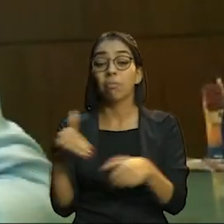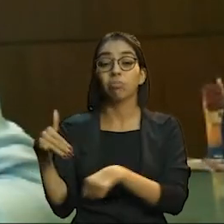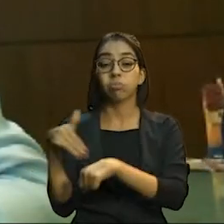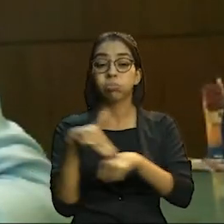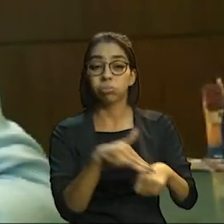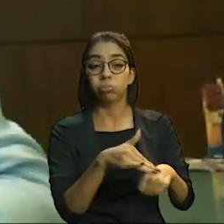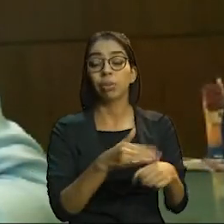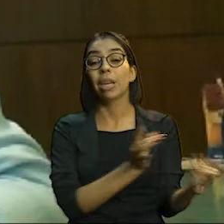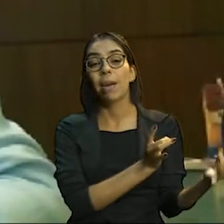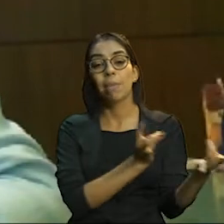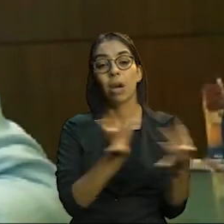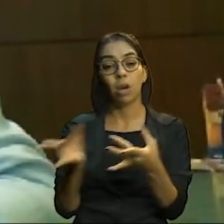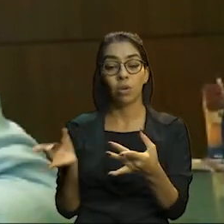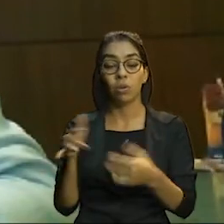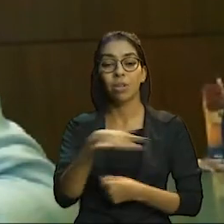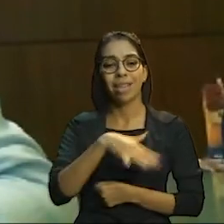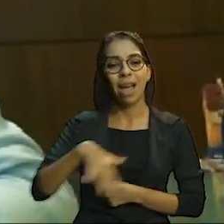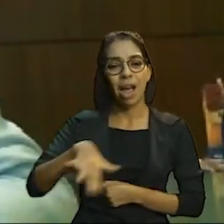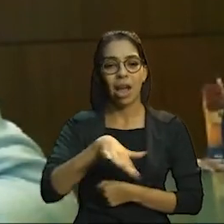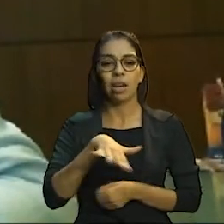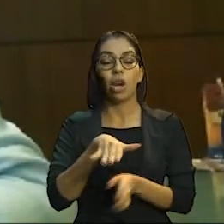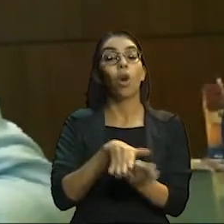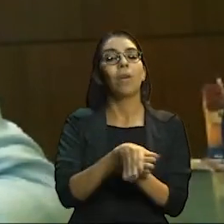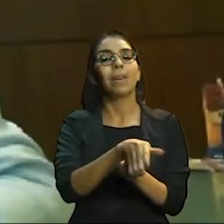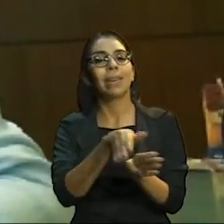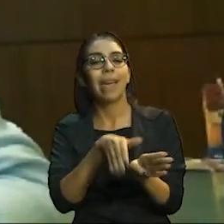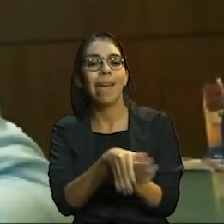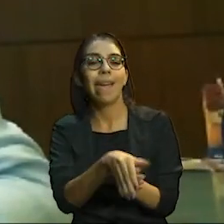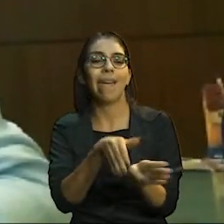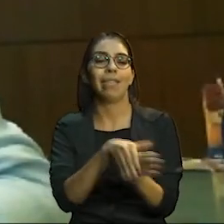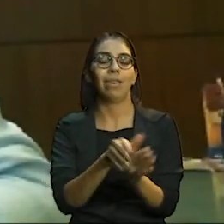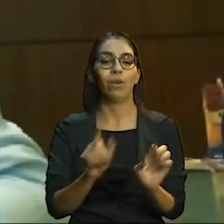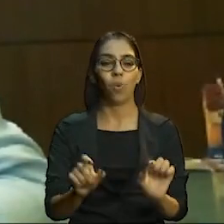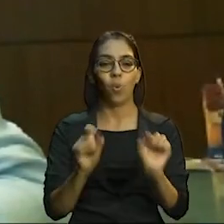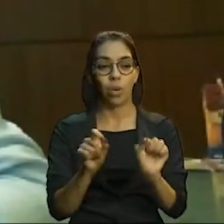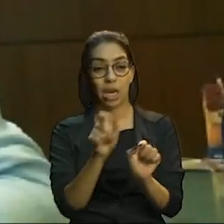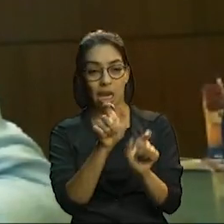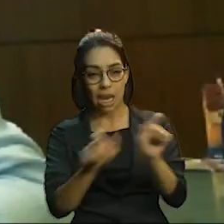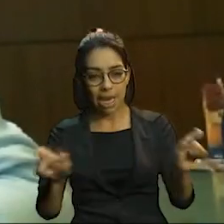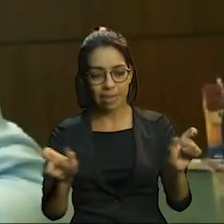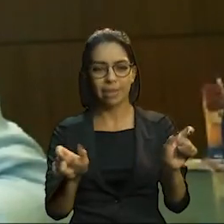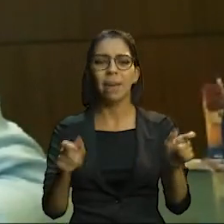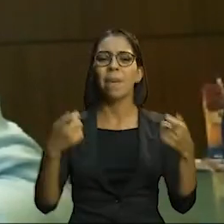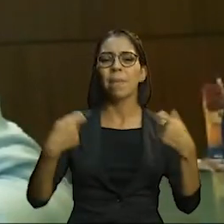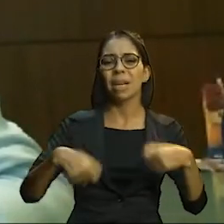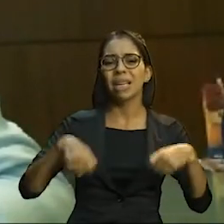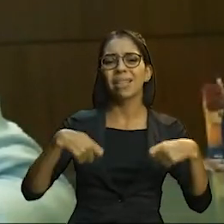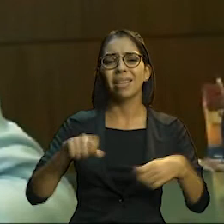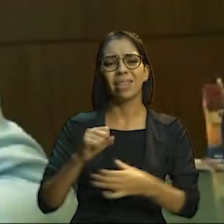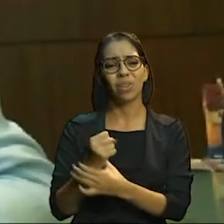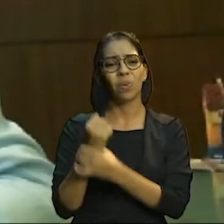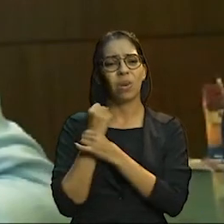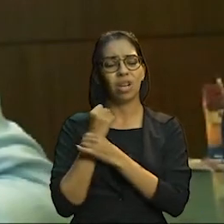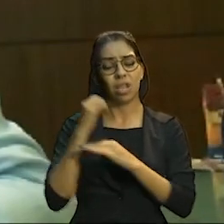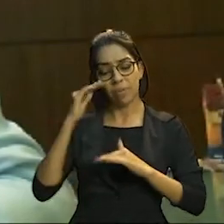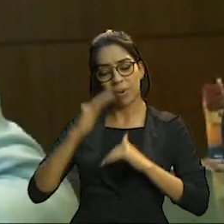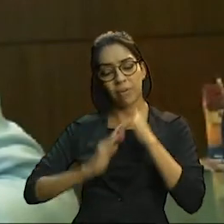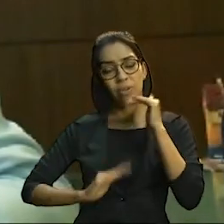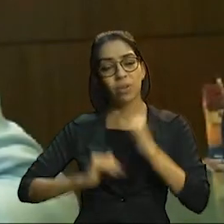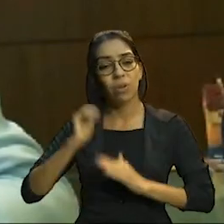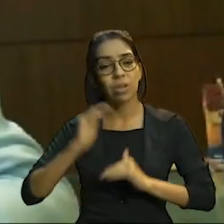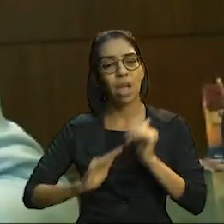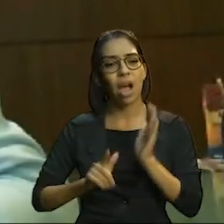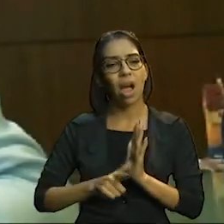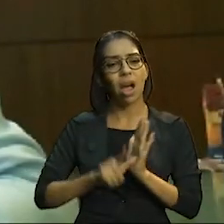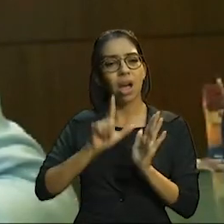aconselha, e temos feito isso muito, é as pessoas procurem o mínimo de qualificação, o mínimo